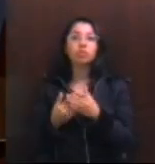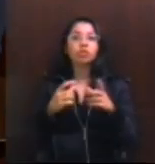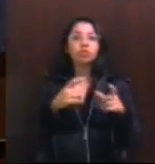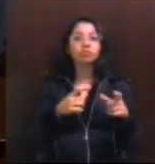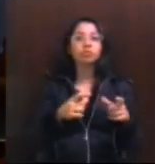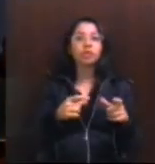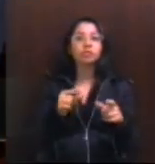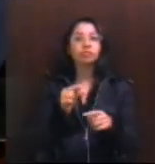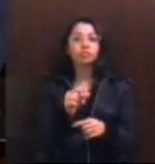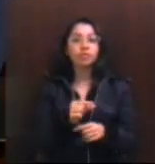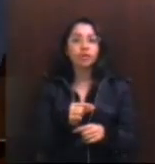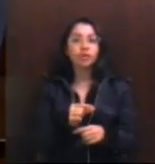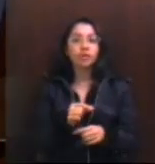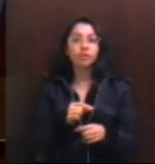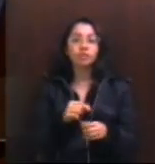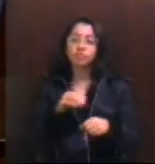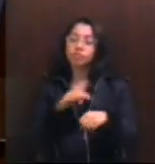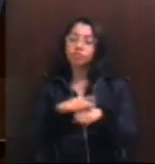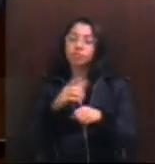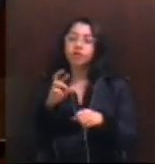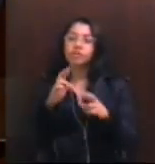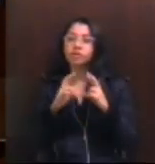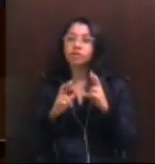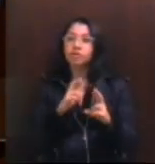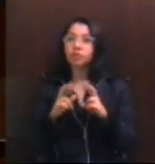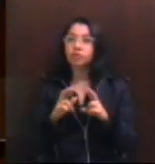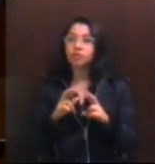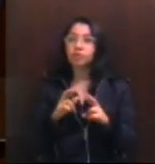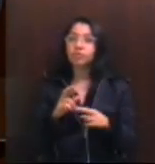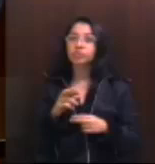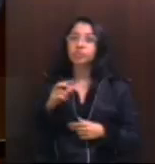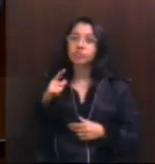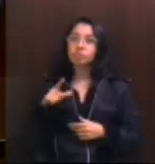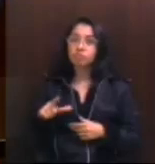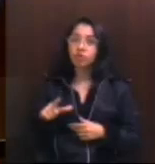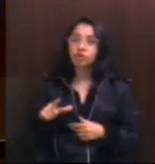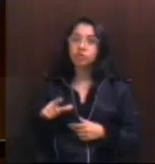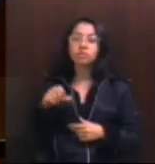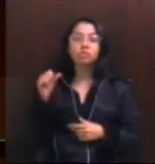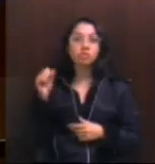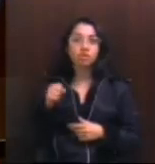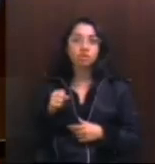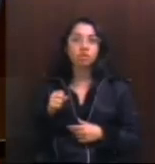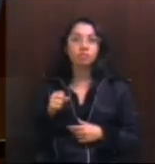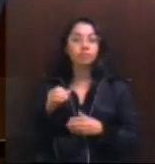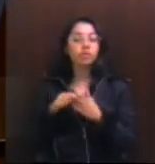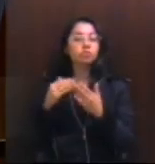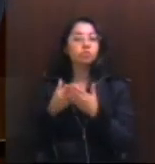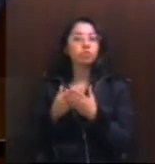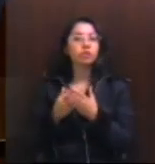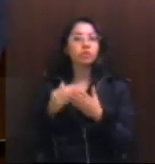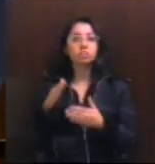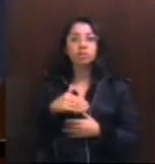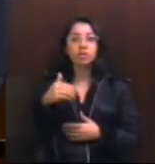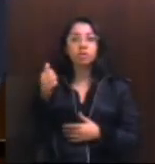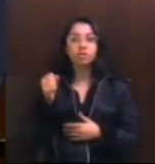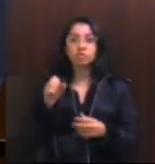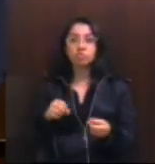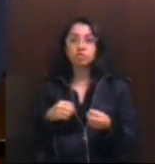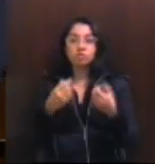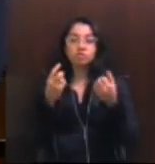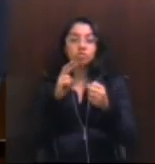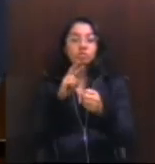pequenos ou com mais recursos podem se tornar, com esse modelo, efetivamente escolas melhores. Mas que quando nós